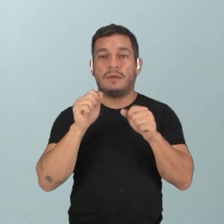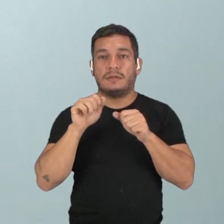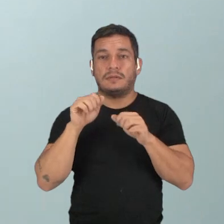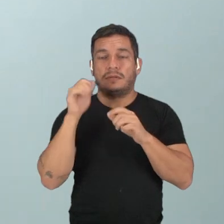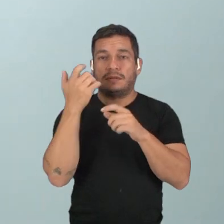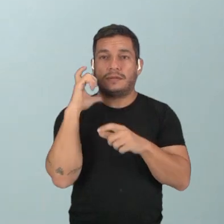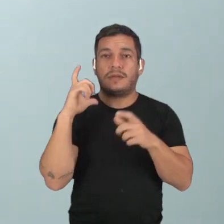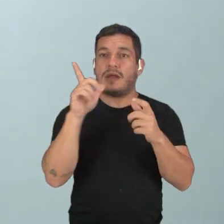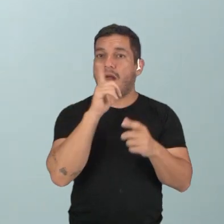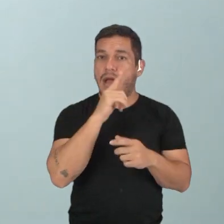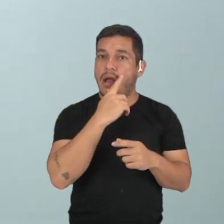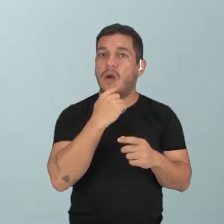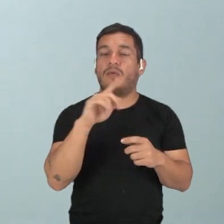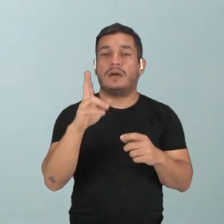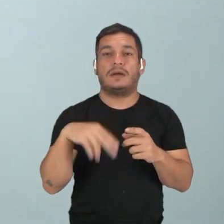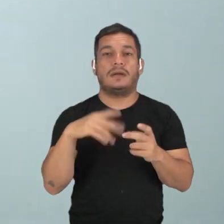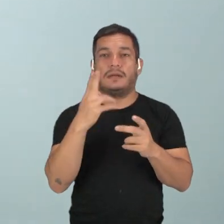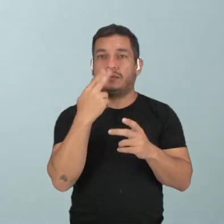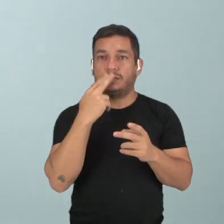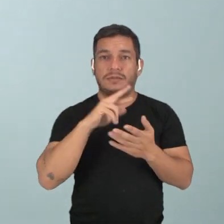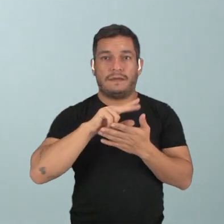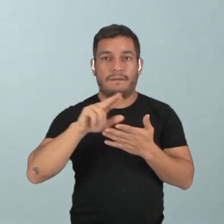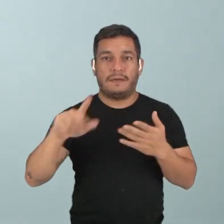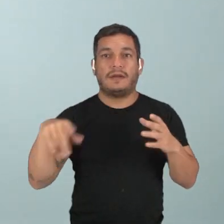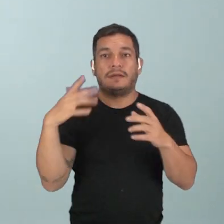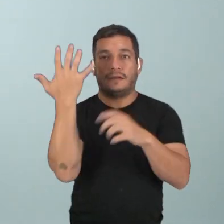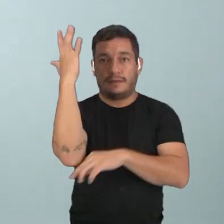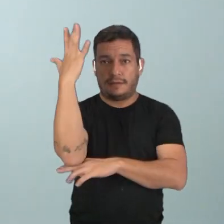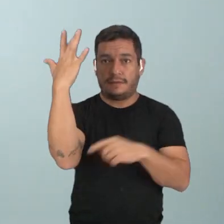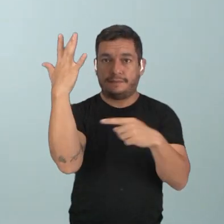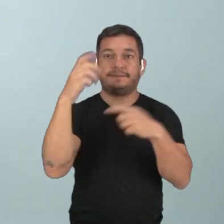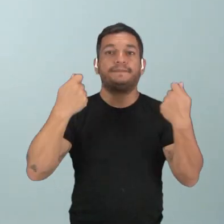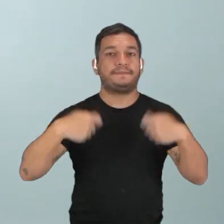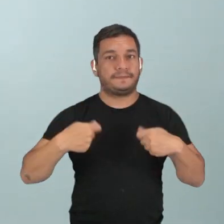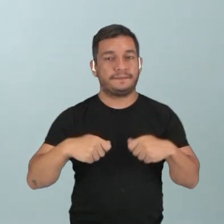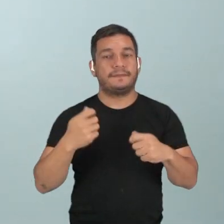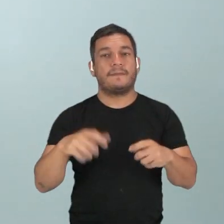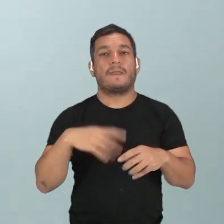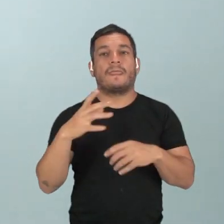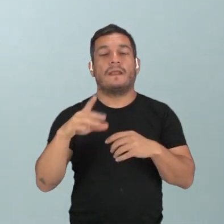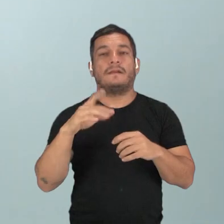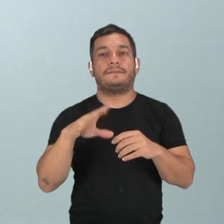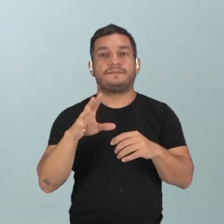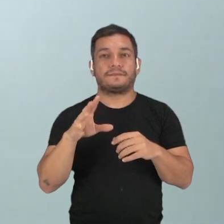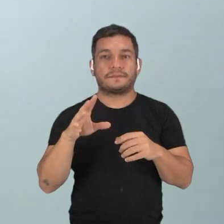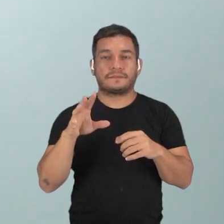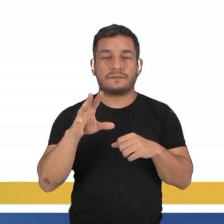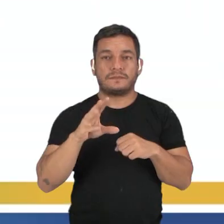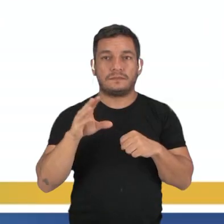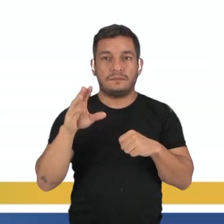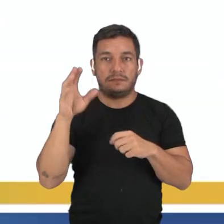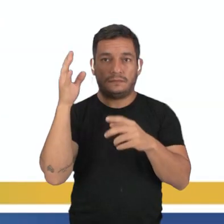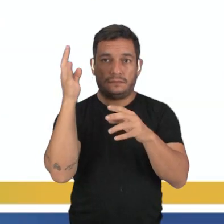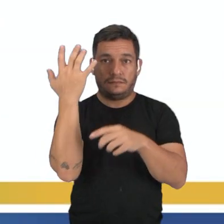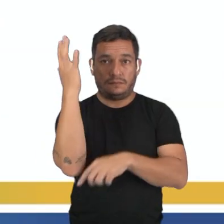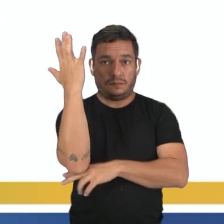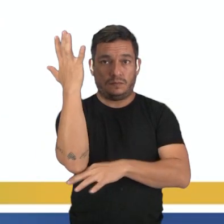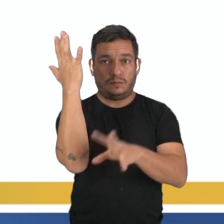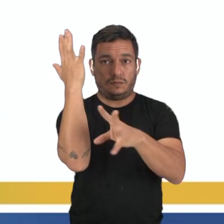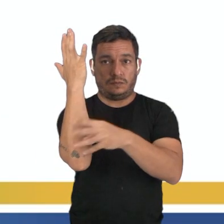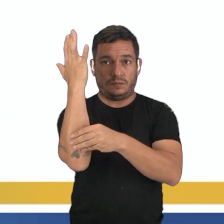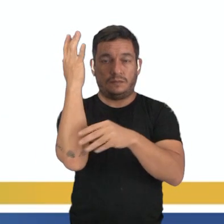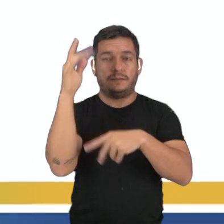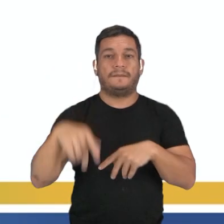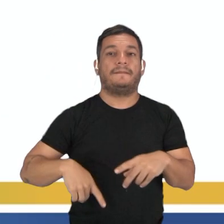os minerais e todas as substâncias orgânicas que a planta necessita. E aí, a aquisição desse sistema condutor foi uma das